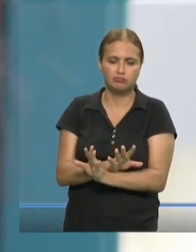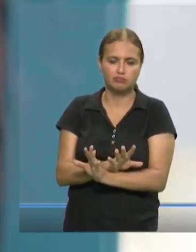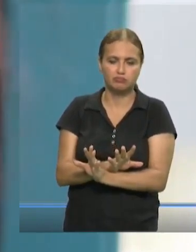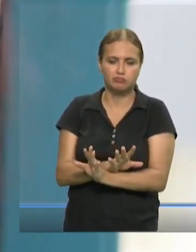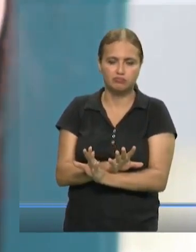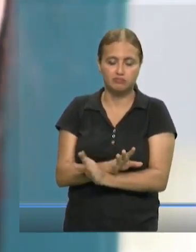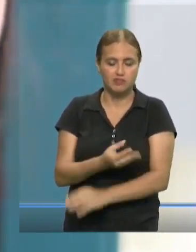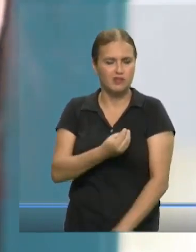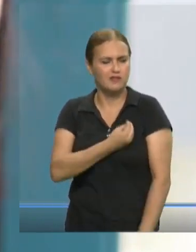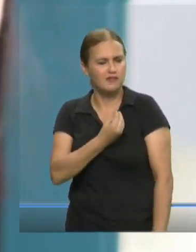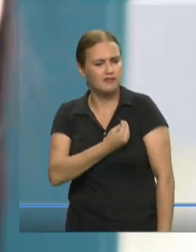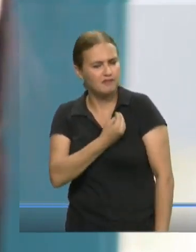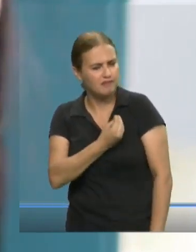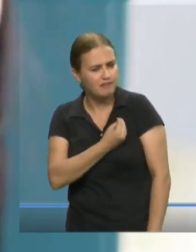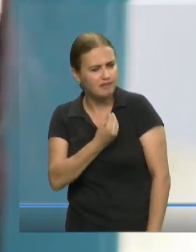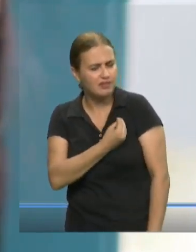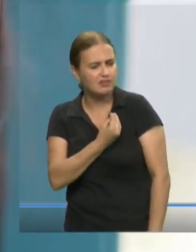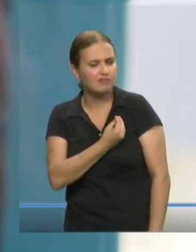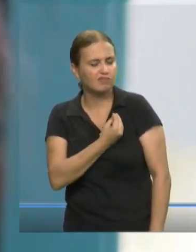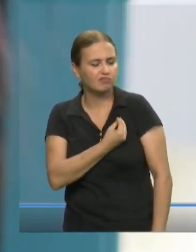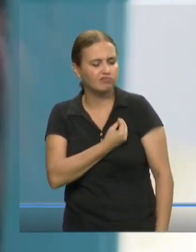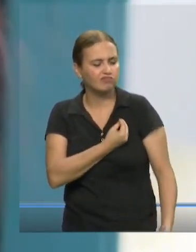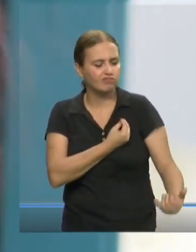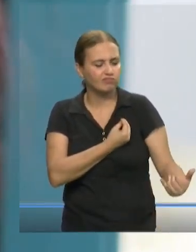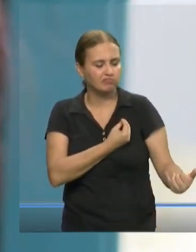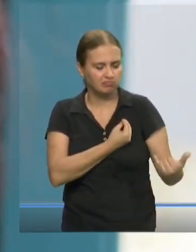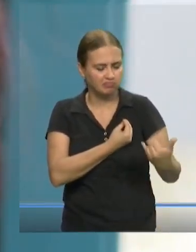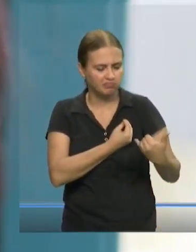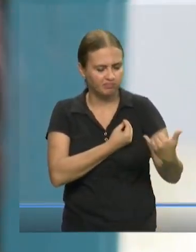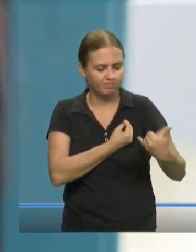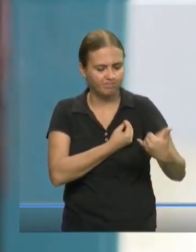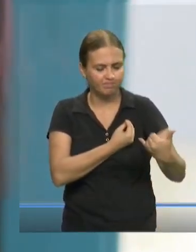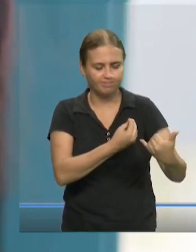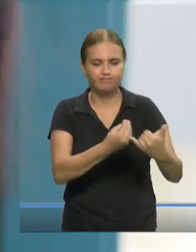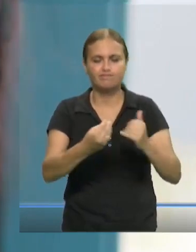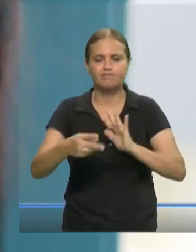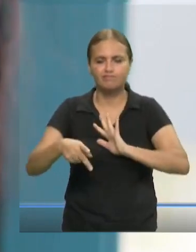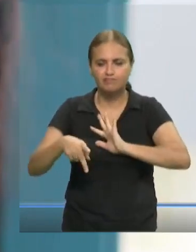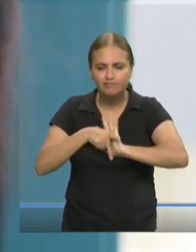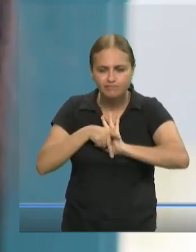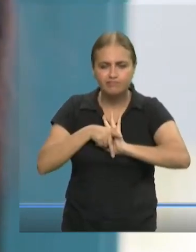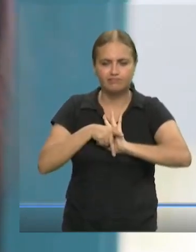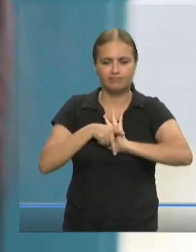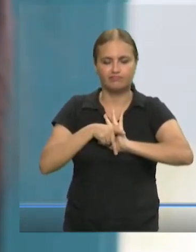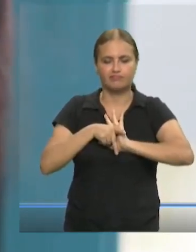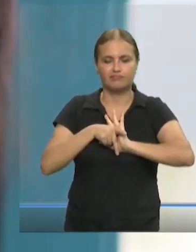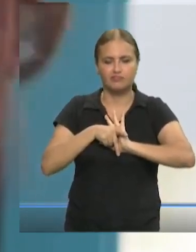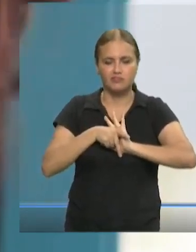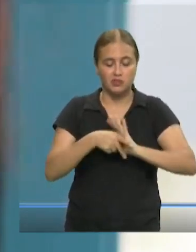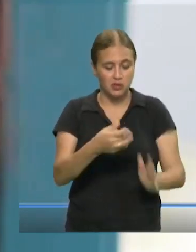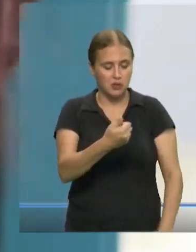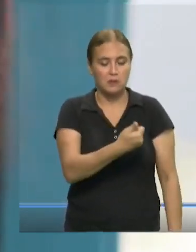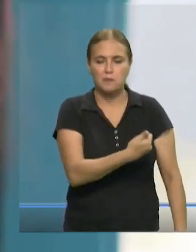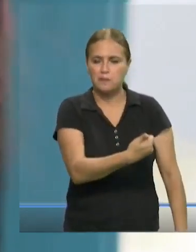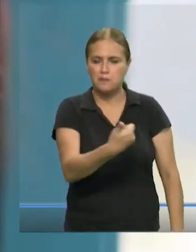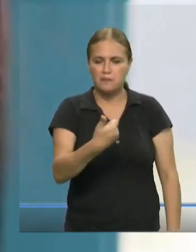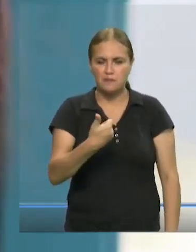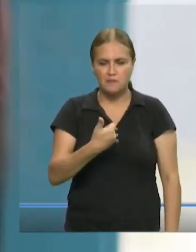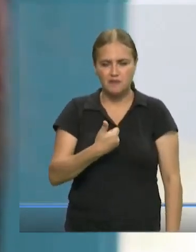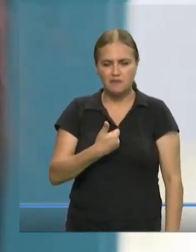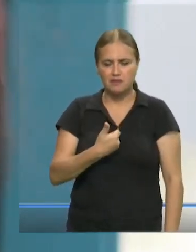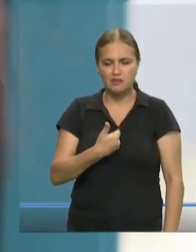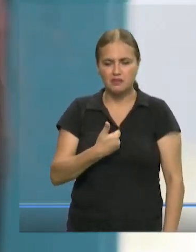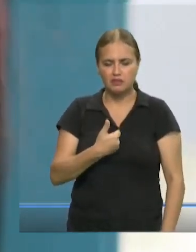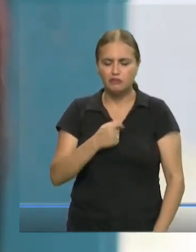A vida de vez em quando me fez pertencer. Como se fosse para me dar a medida do que eu perco não pertencendo.